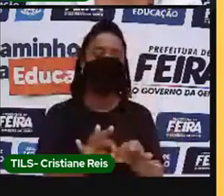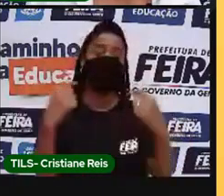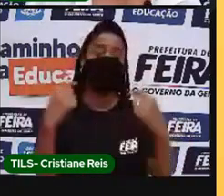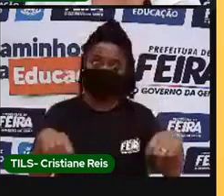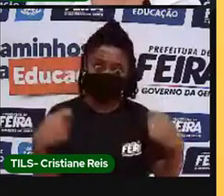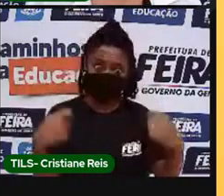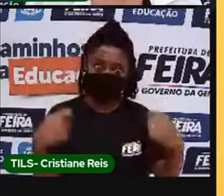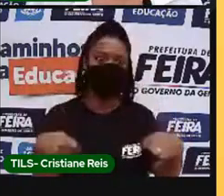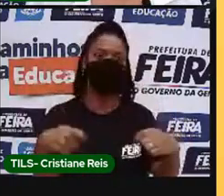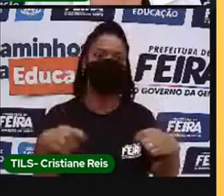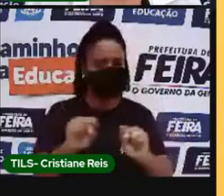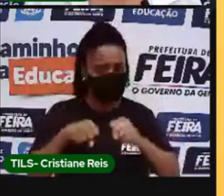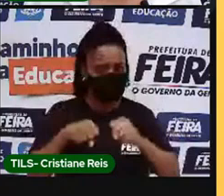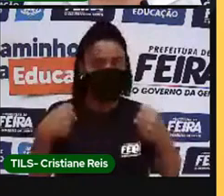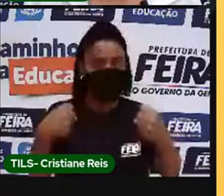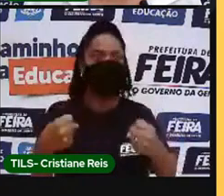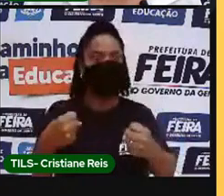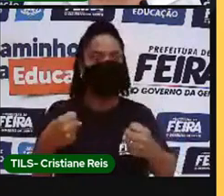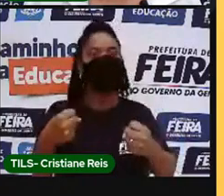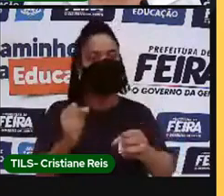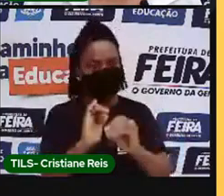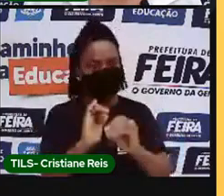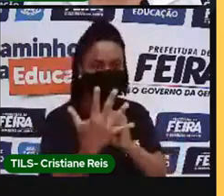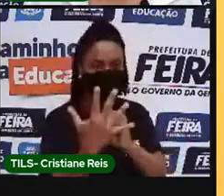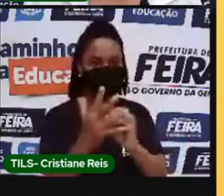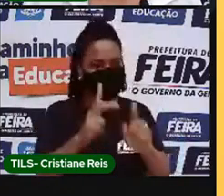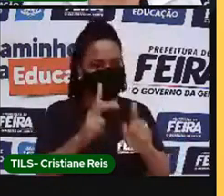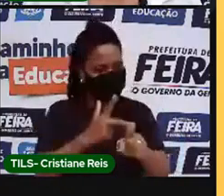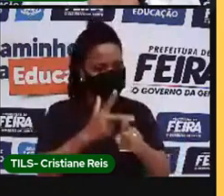necessário para vencermos essa batalha.